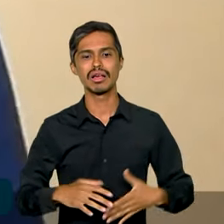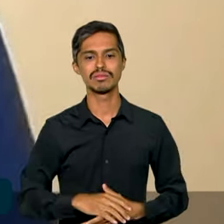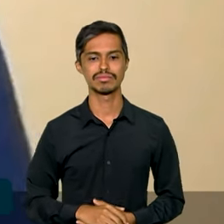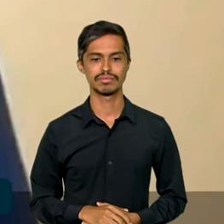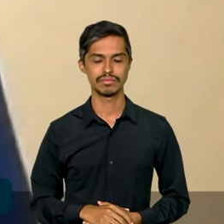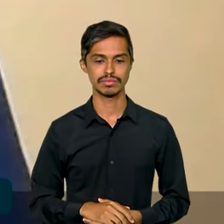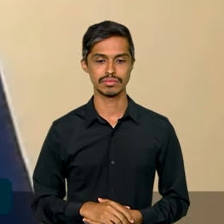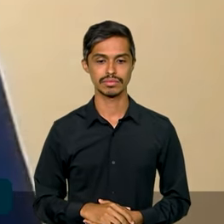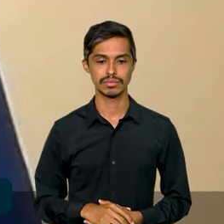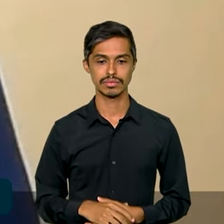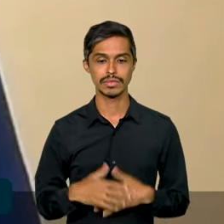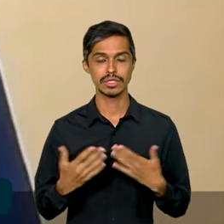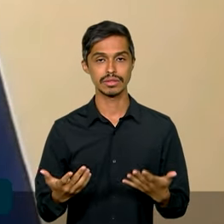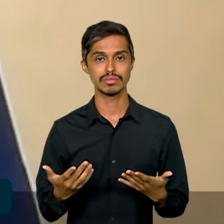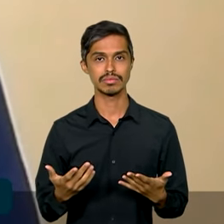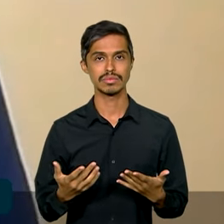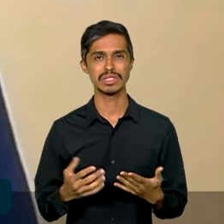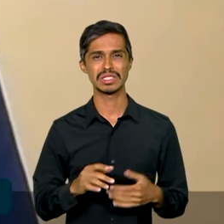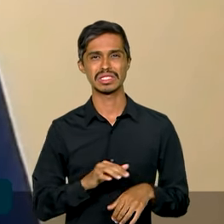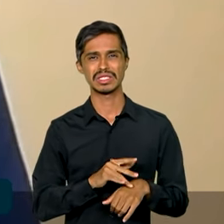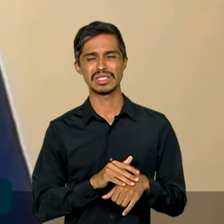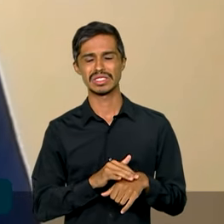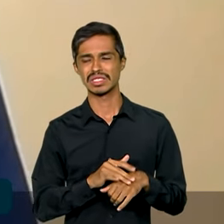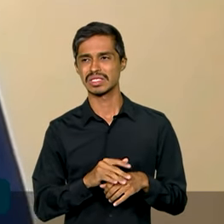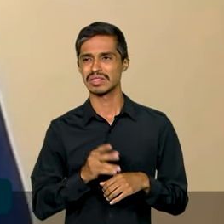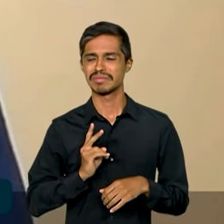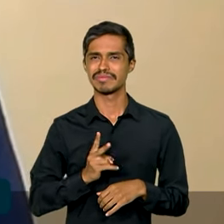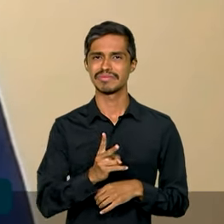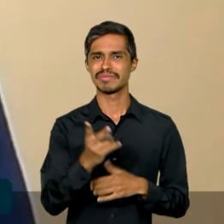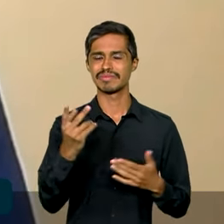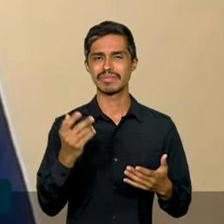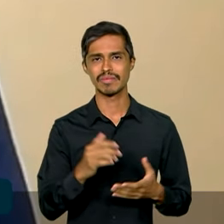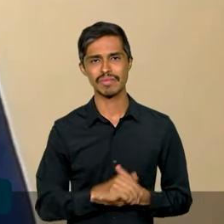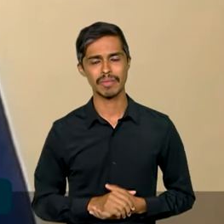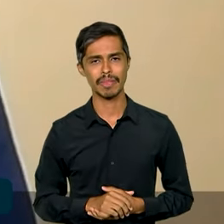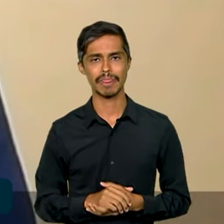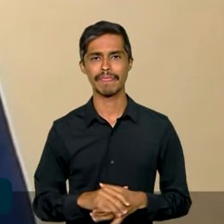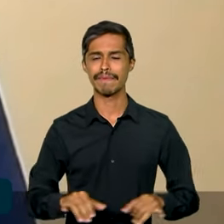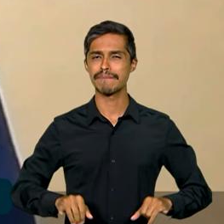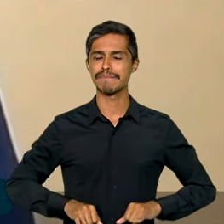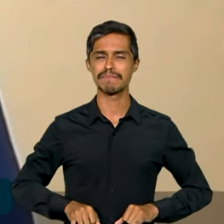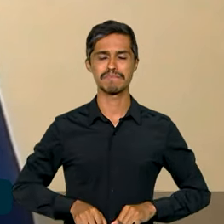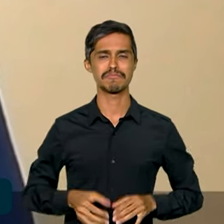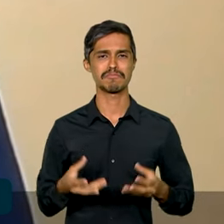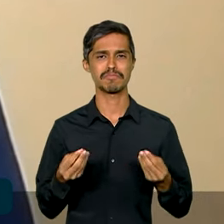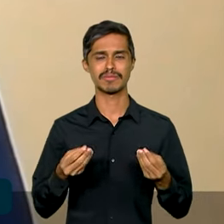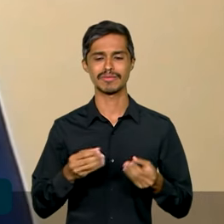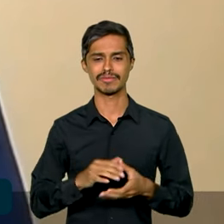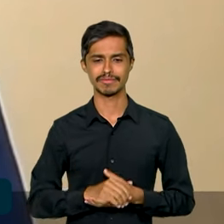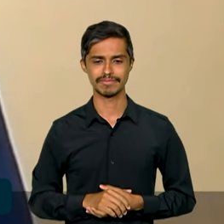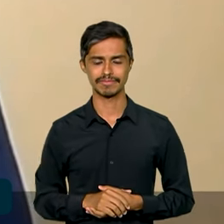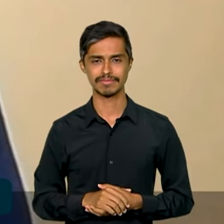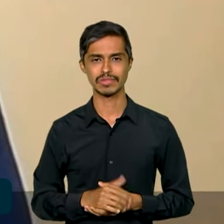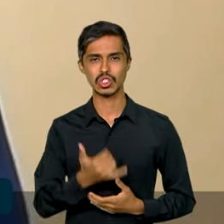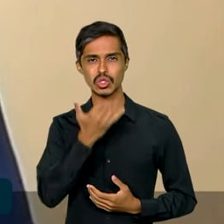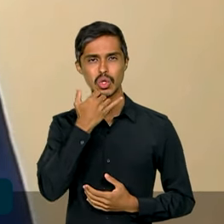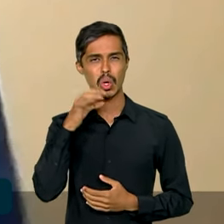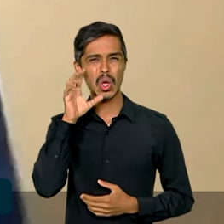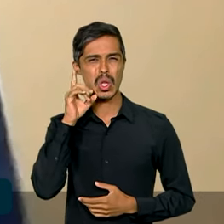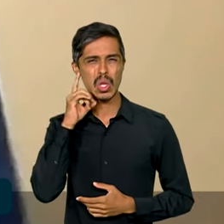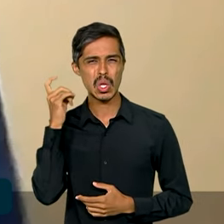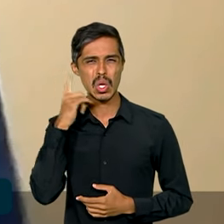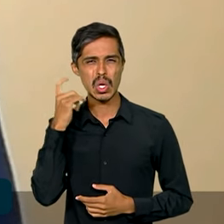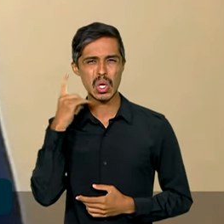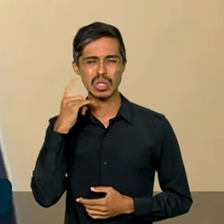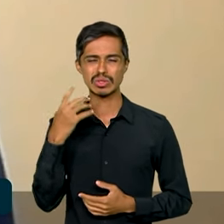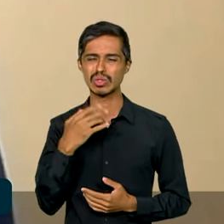Até ele adaptado no abandono, eu sofri um pouco, principalmente o crime que foi um preconceito, principalmente para a família, que a minha